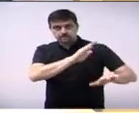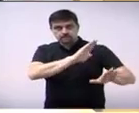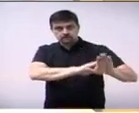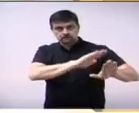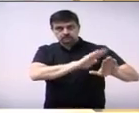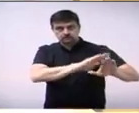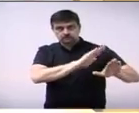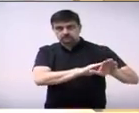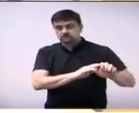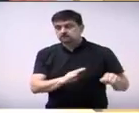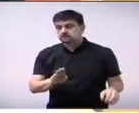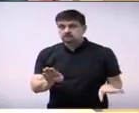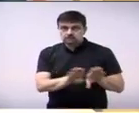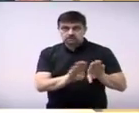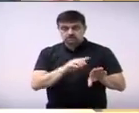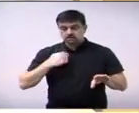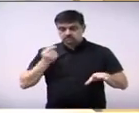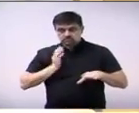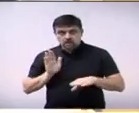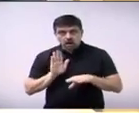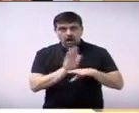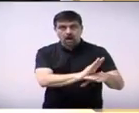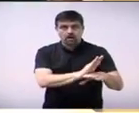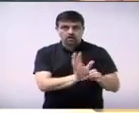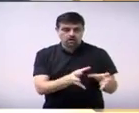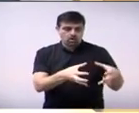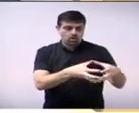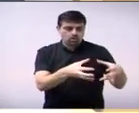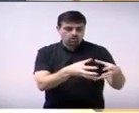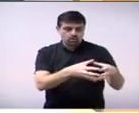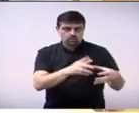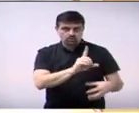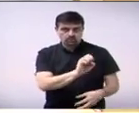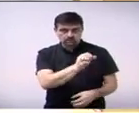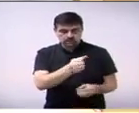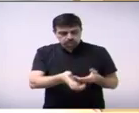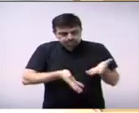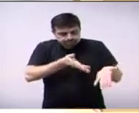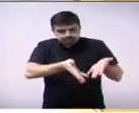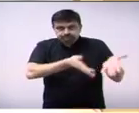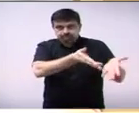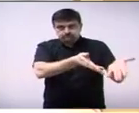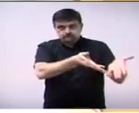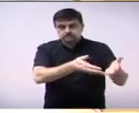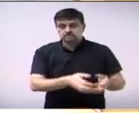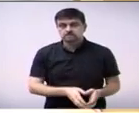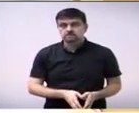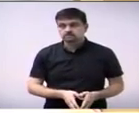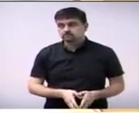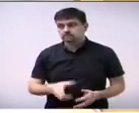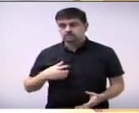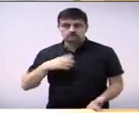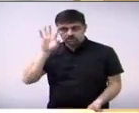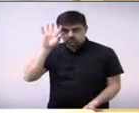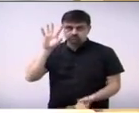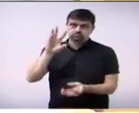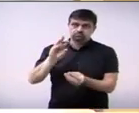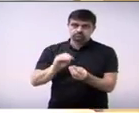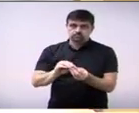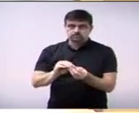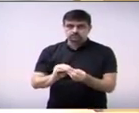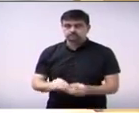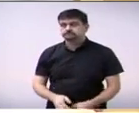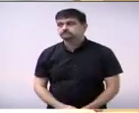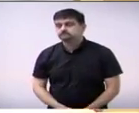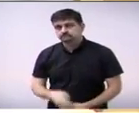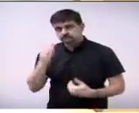colaborar com o partido, com toda a equipe política. Então, eu sei nessas palavras, senhor presidente. No momento,